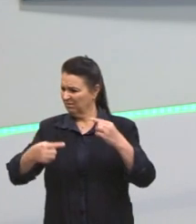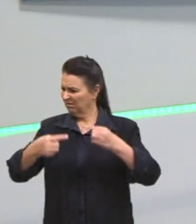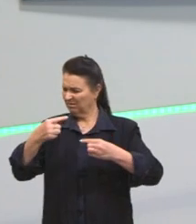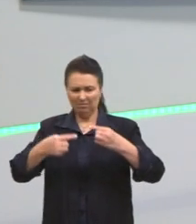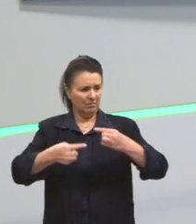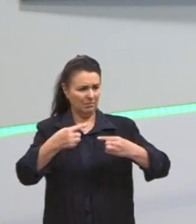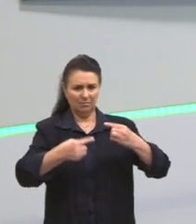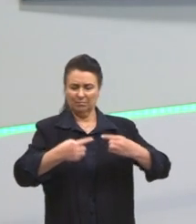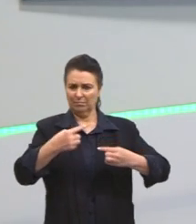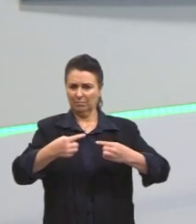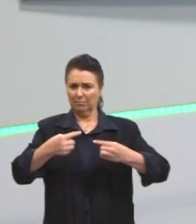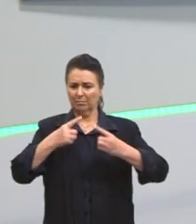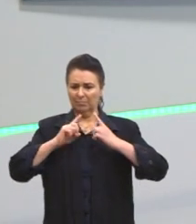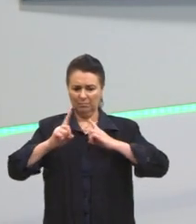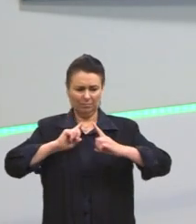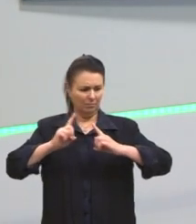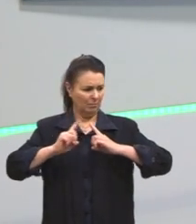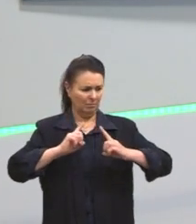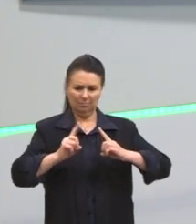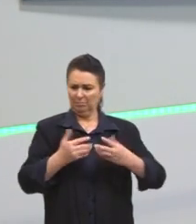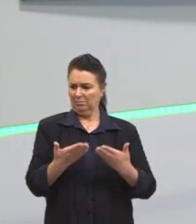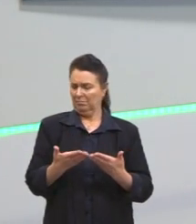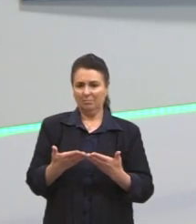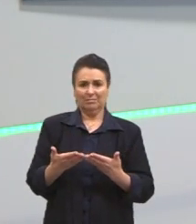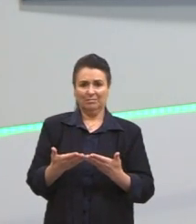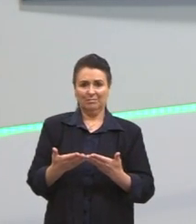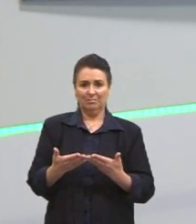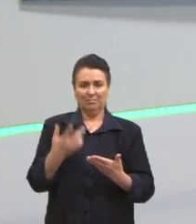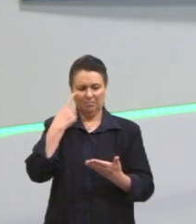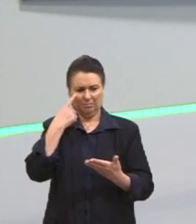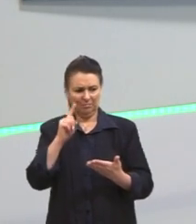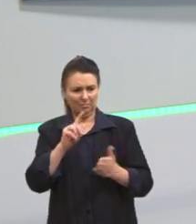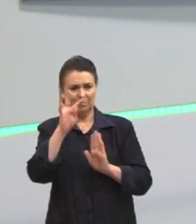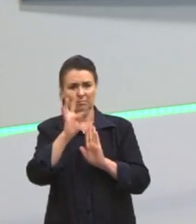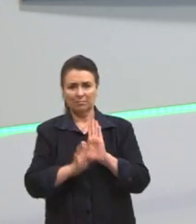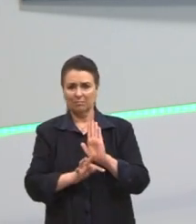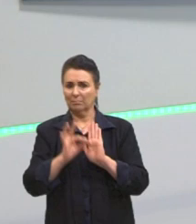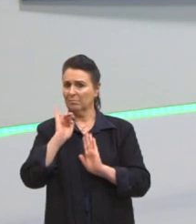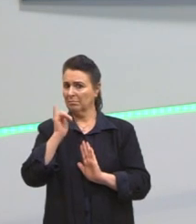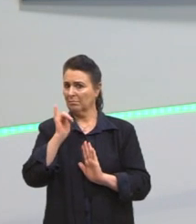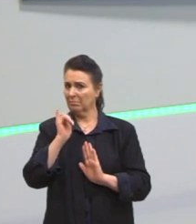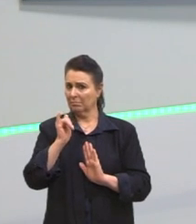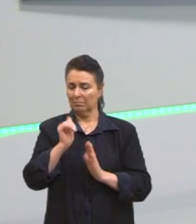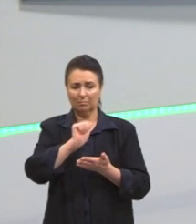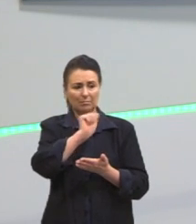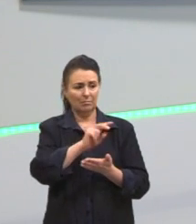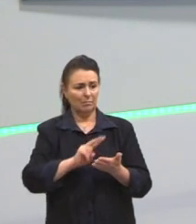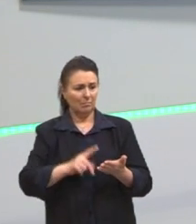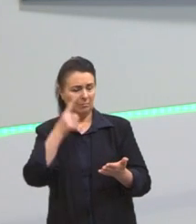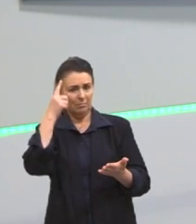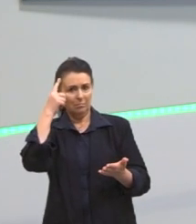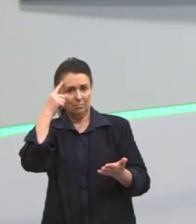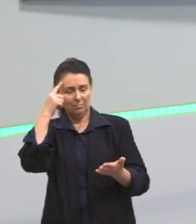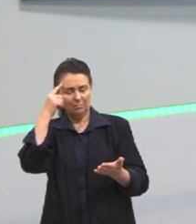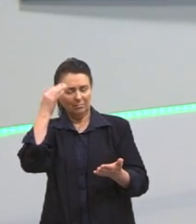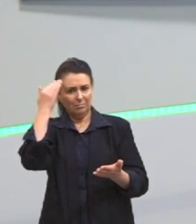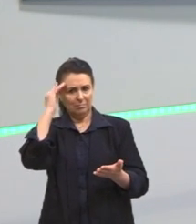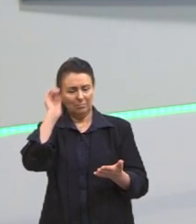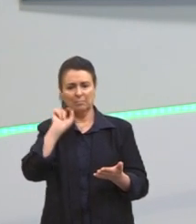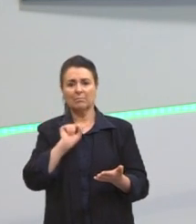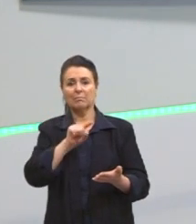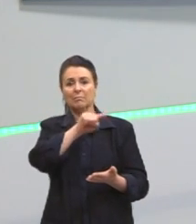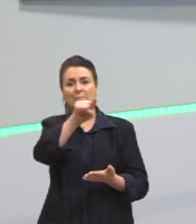ele vai desdenhar lá para o caminho do texto narrativo e, além disso, o corretor pode pensar, pode entender que